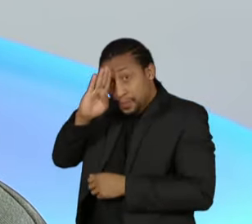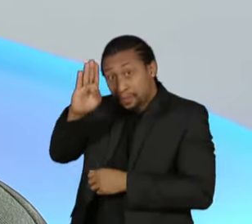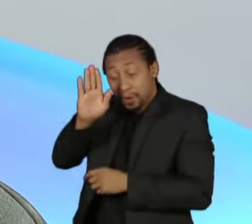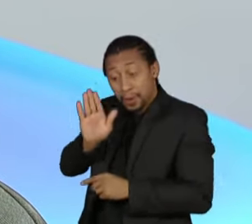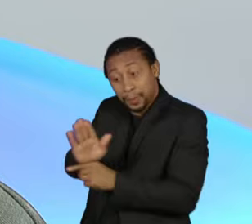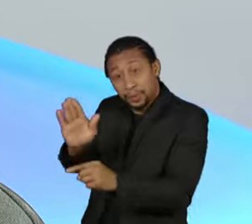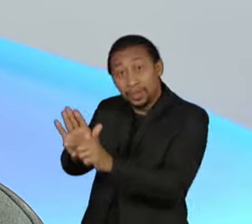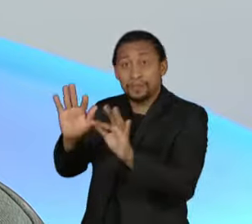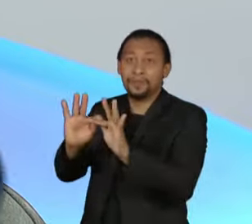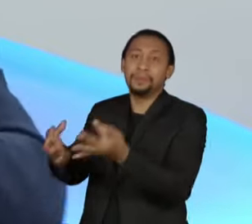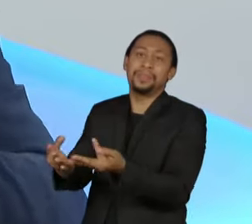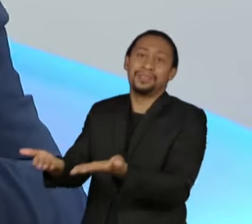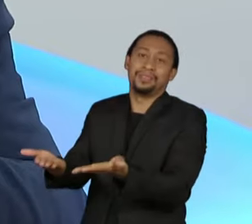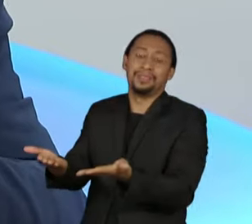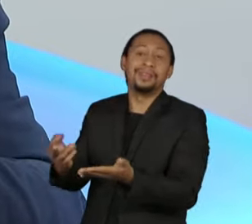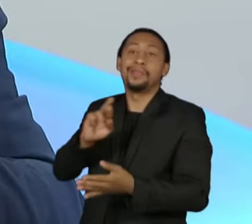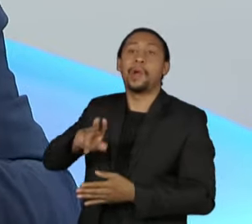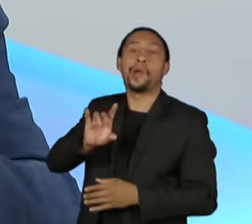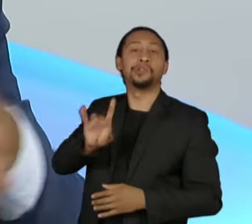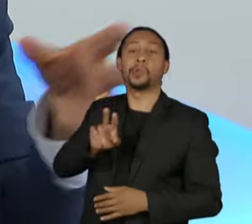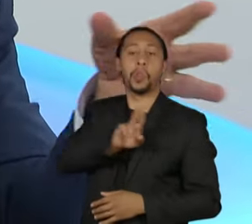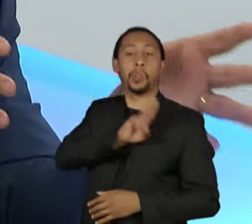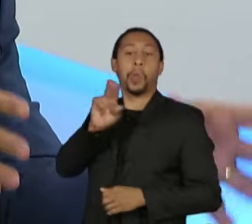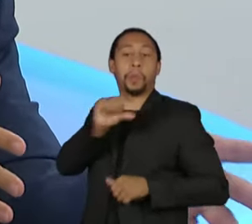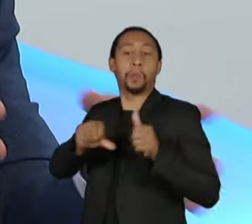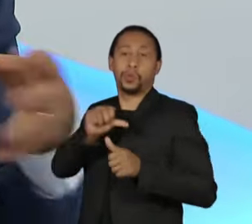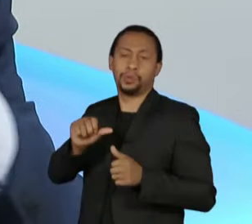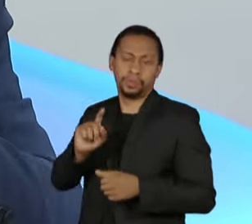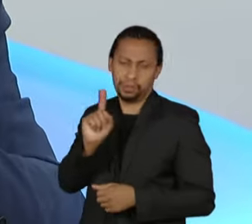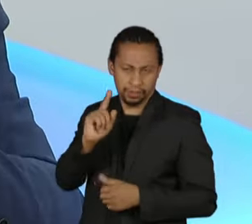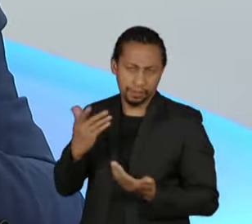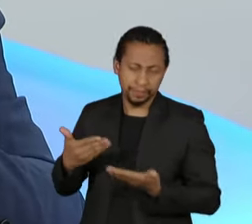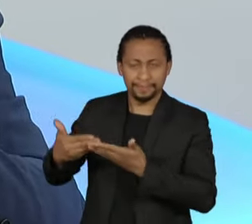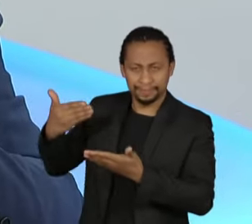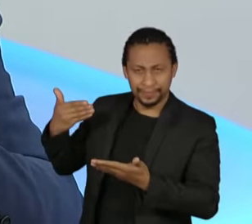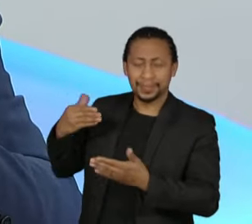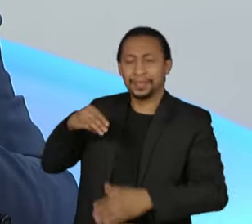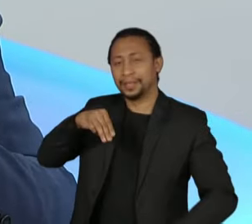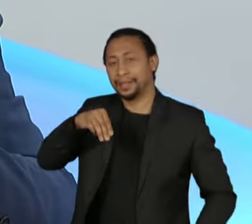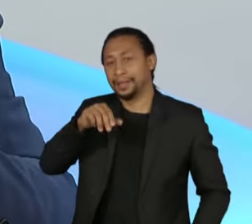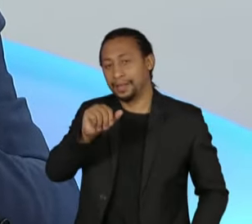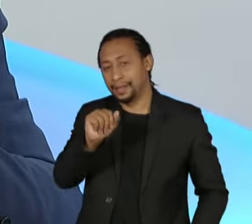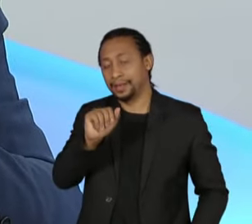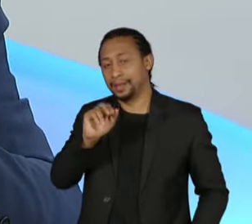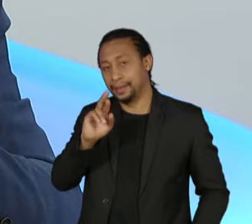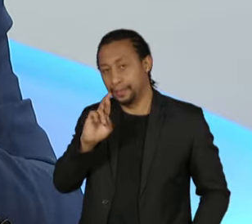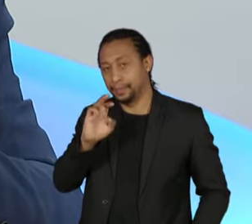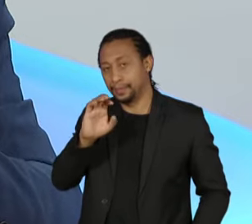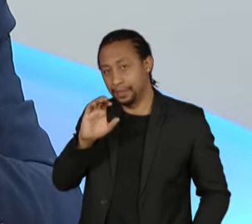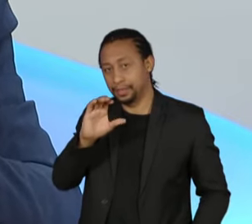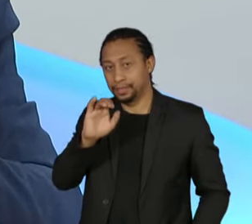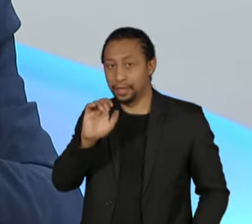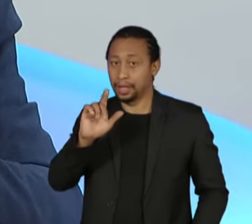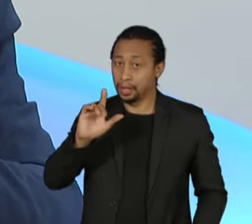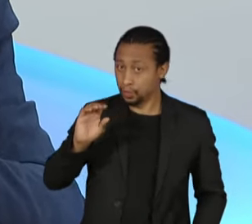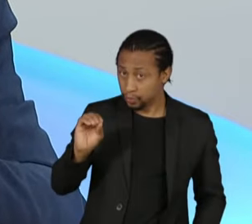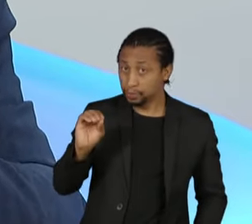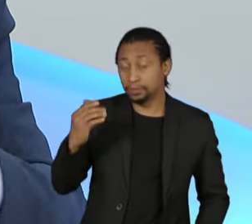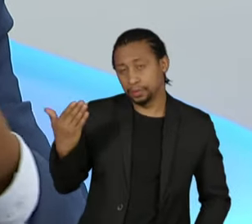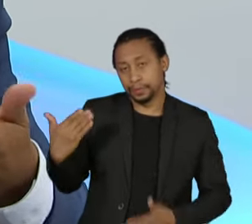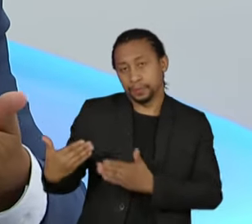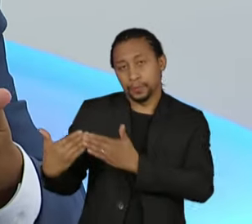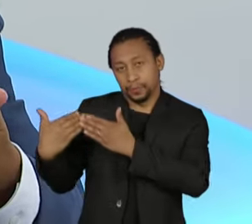o senador Marcelo Castro, lá na Comissão do Orçamento, que é presidida pelo também